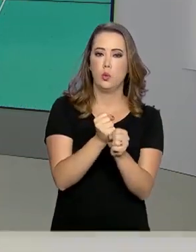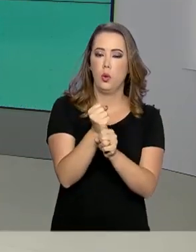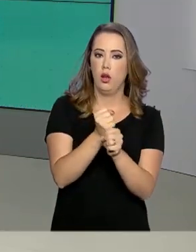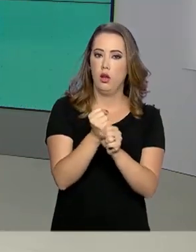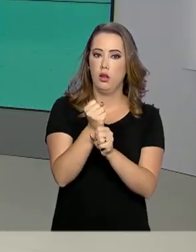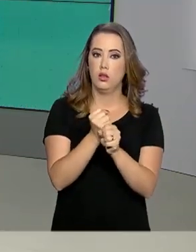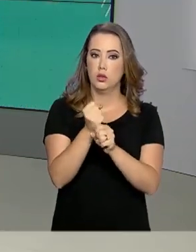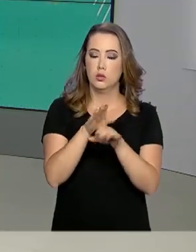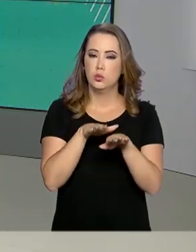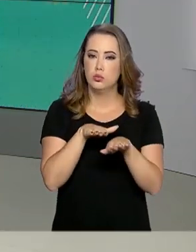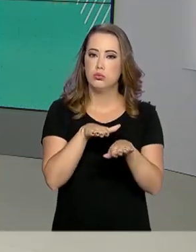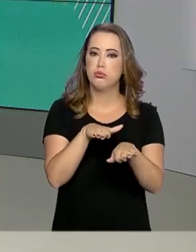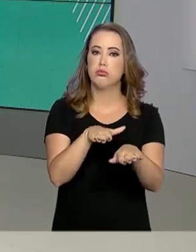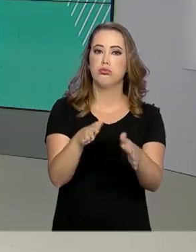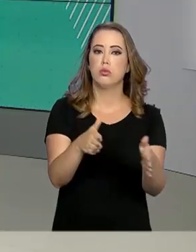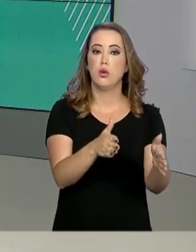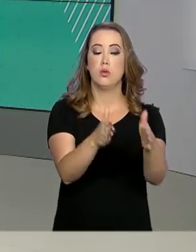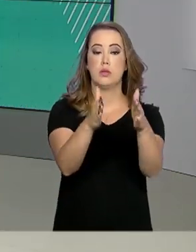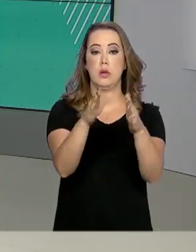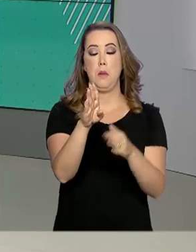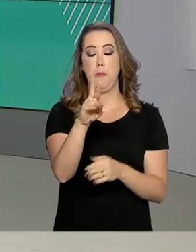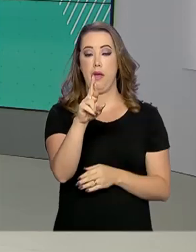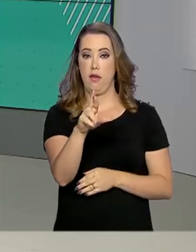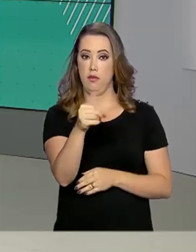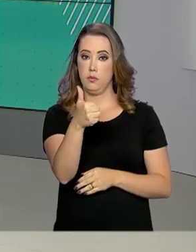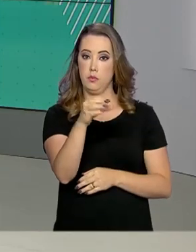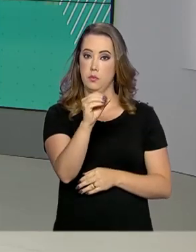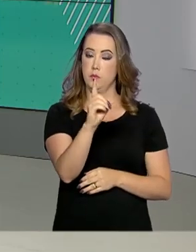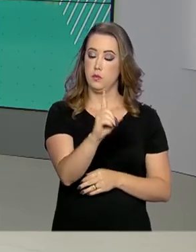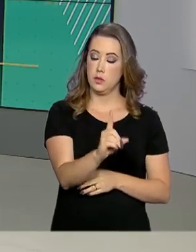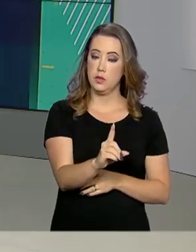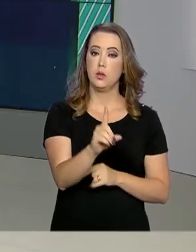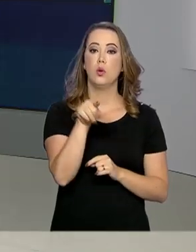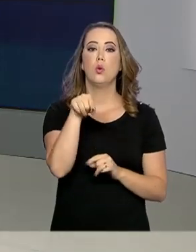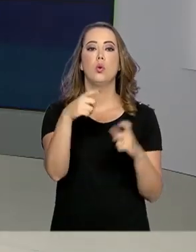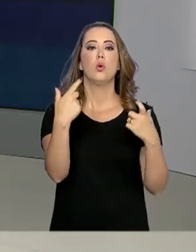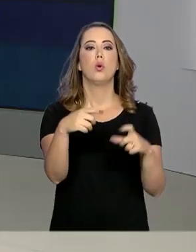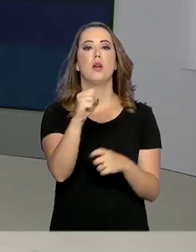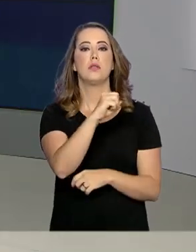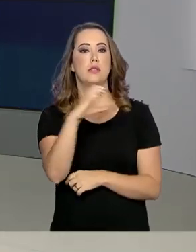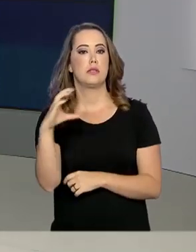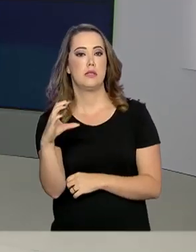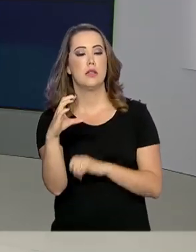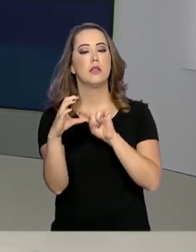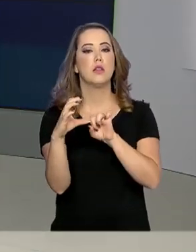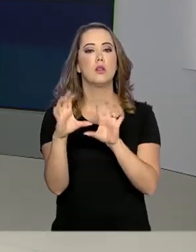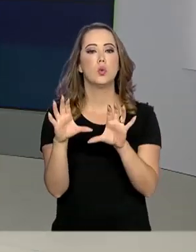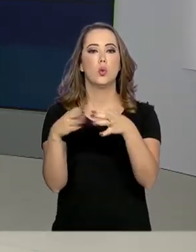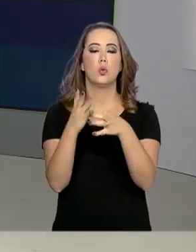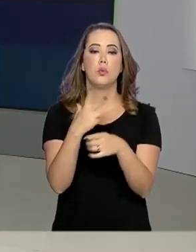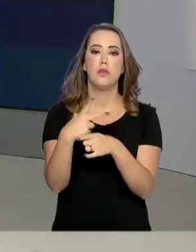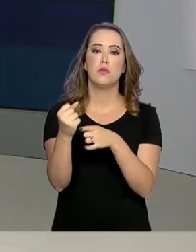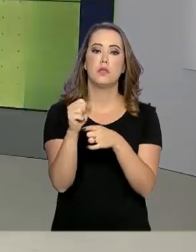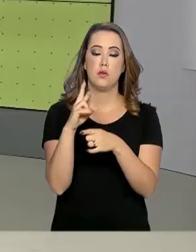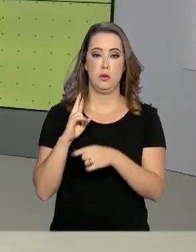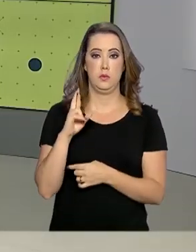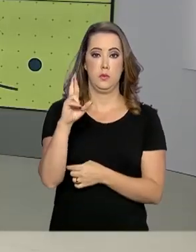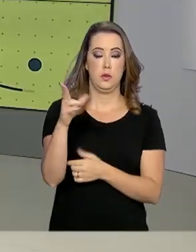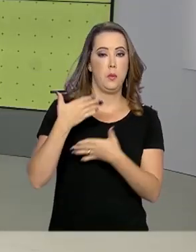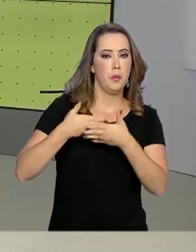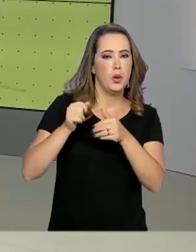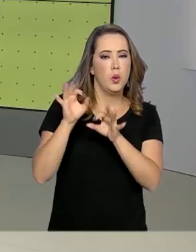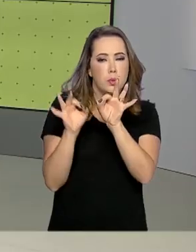setor rodoviário. Foi concedido um trecho da BR-101 em Santa Catarina. O grupo vencedor ficará responsável por fazer